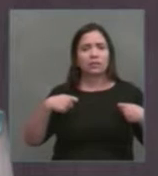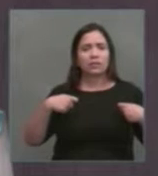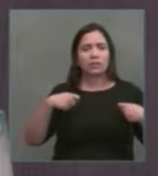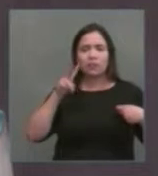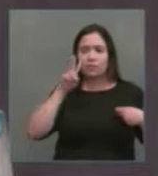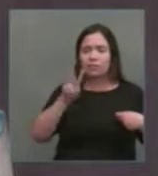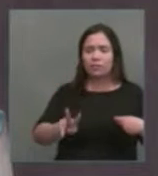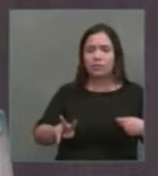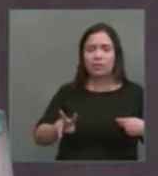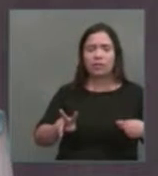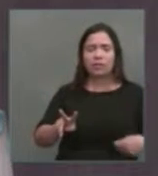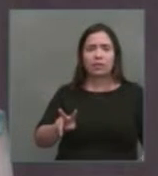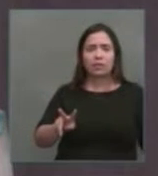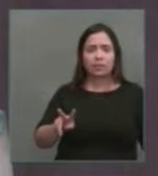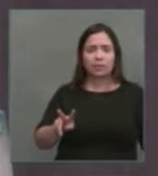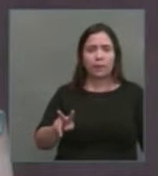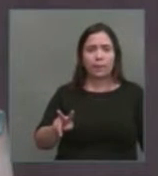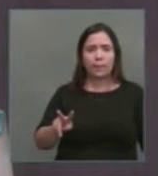absolutamente